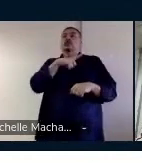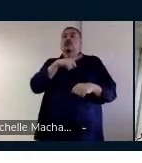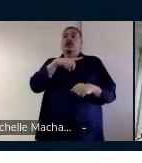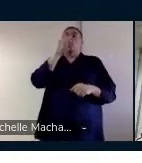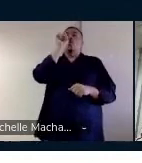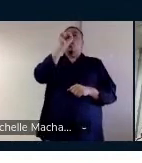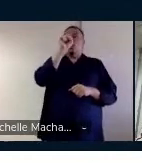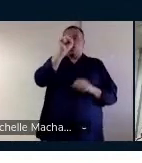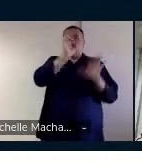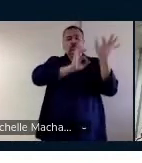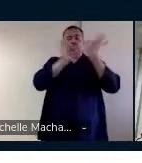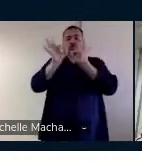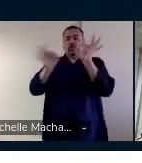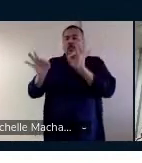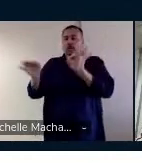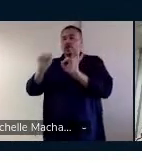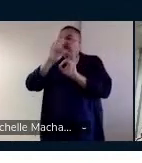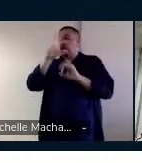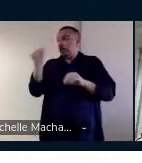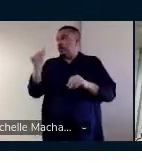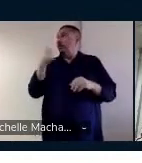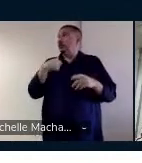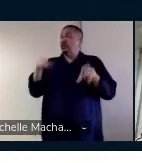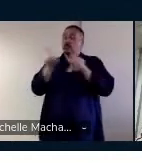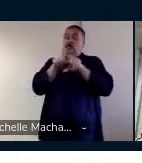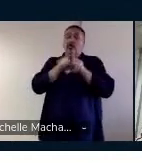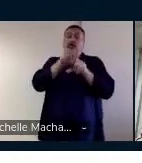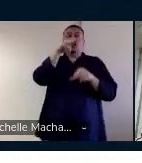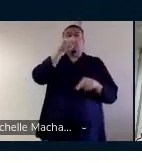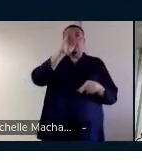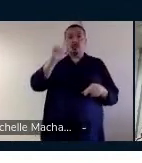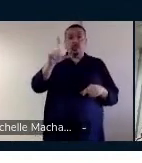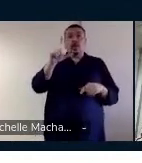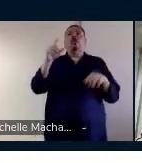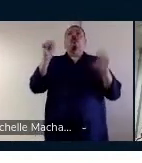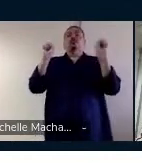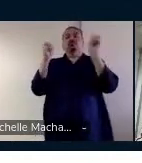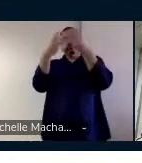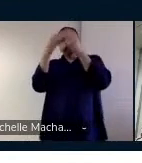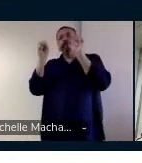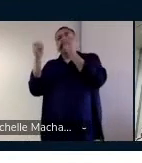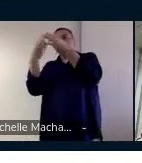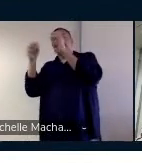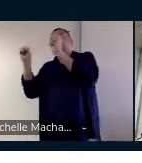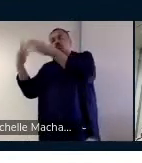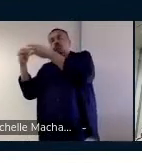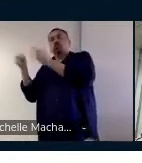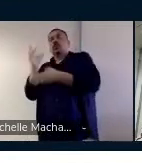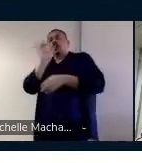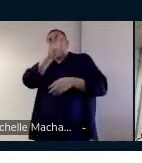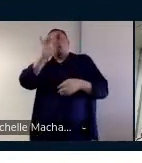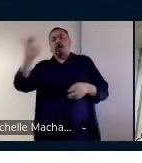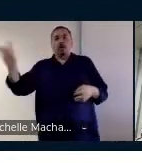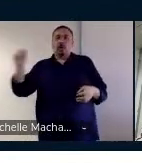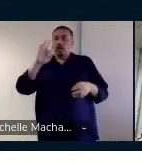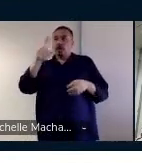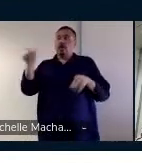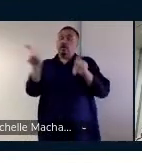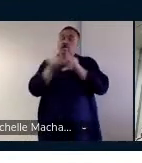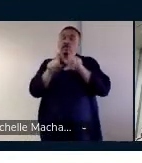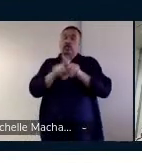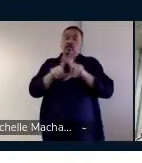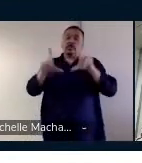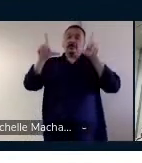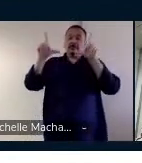planos de aula. Além disso, também tem no manual os slides a serem usados em cada aula e as fichas das